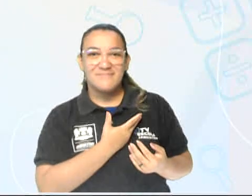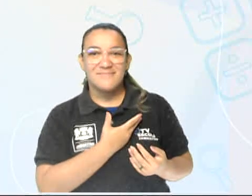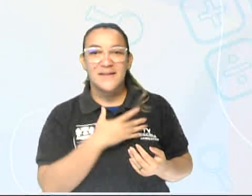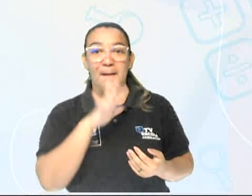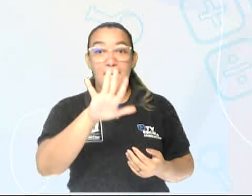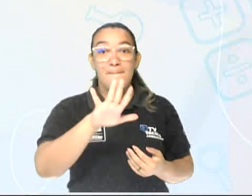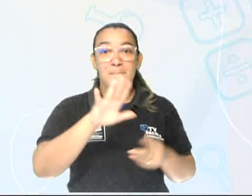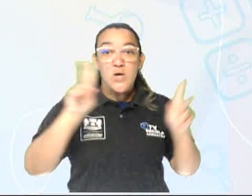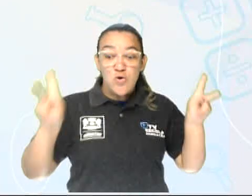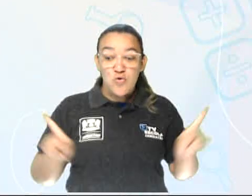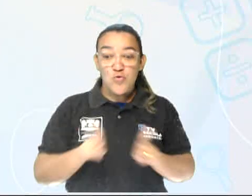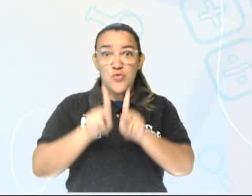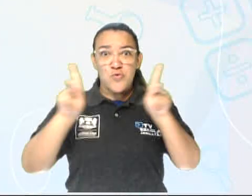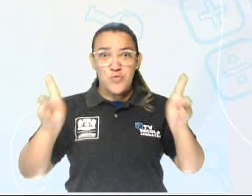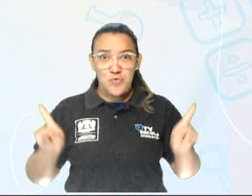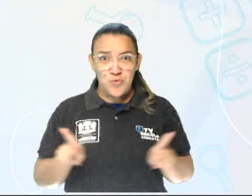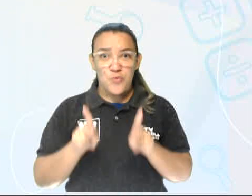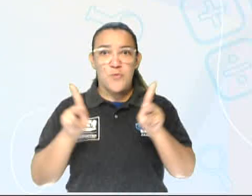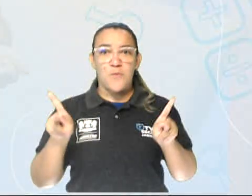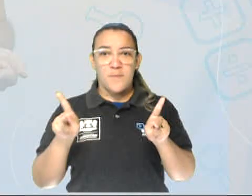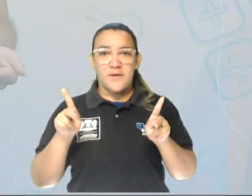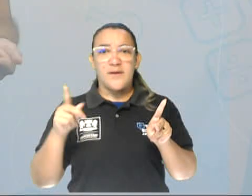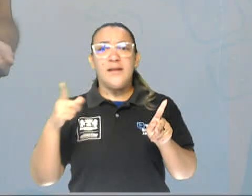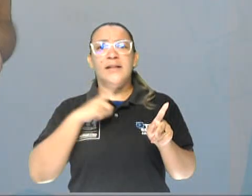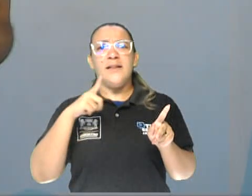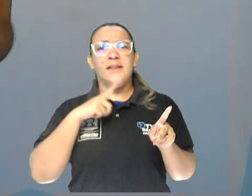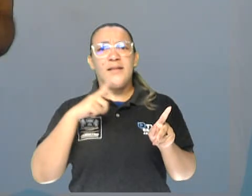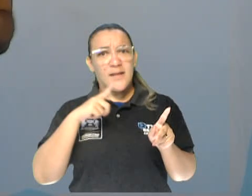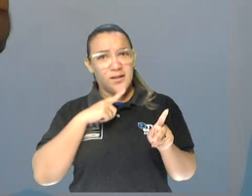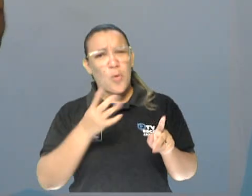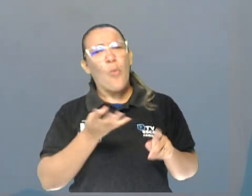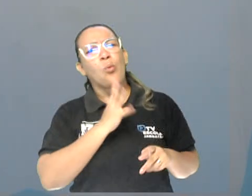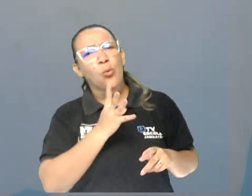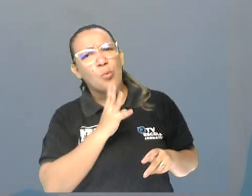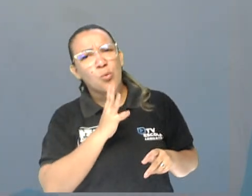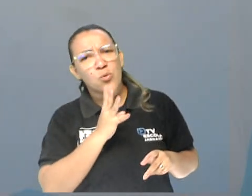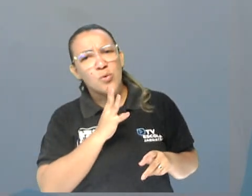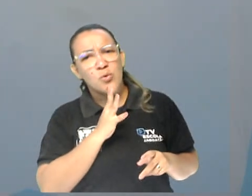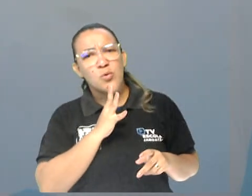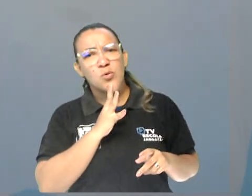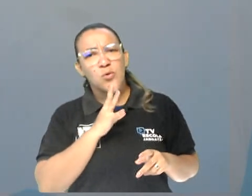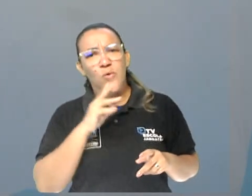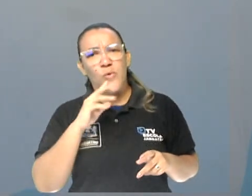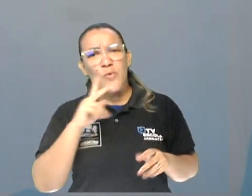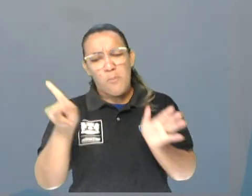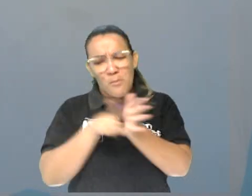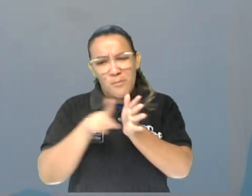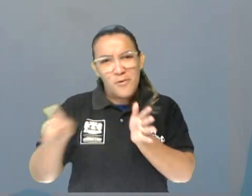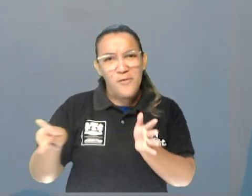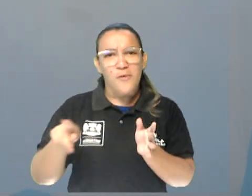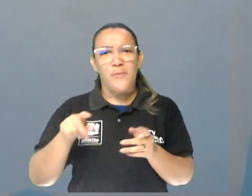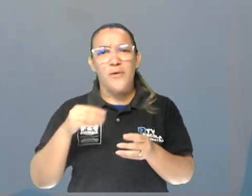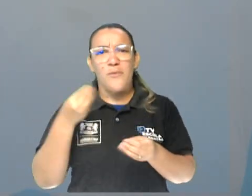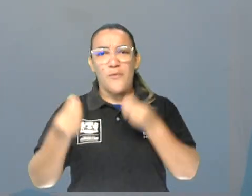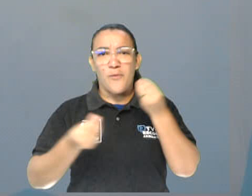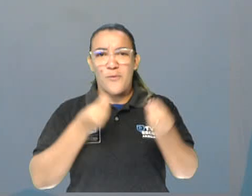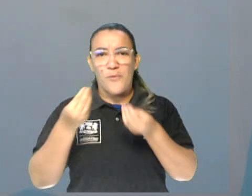Mas, além da palavra Shopping Mall, a gente também conhece o Shopping, o nosso Shopping, como